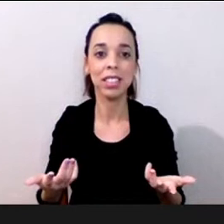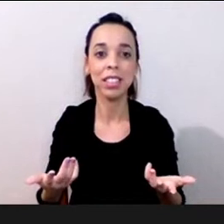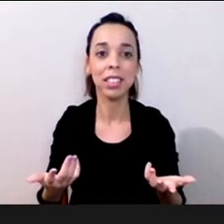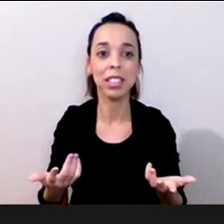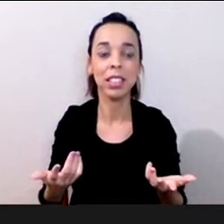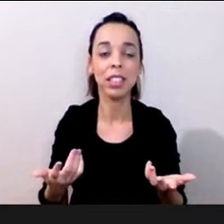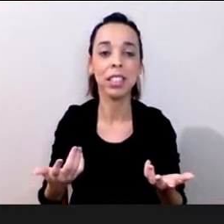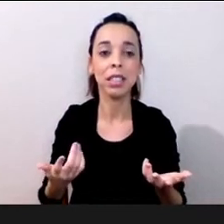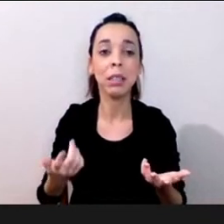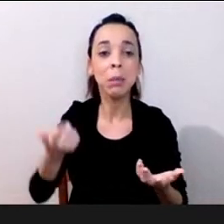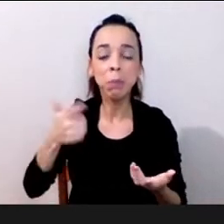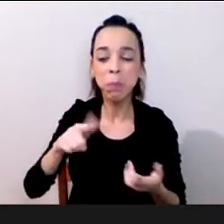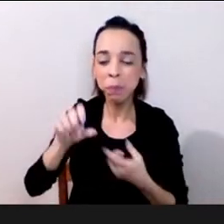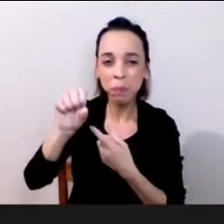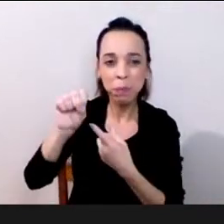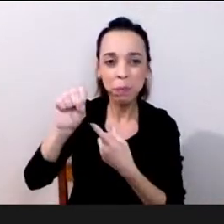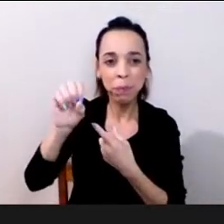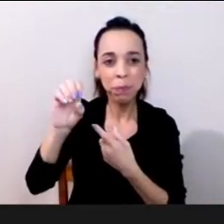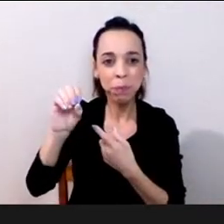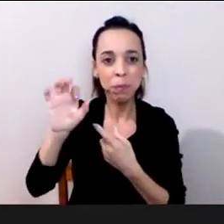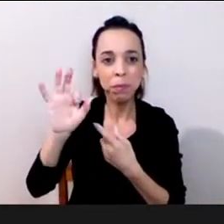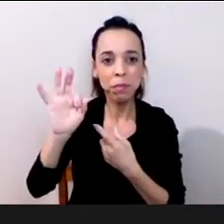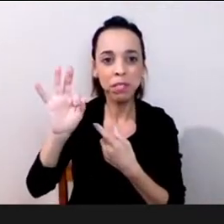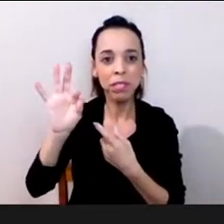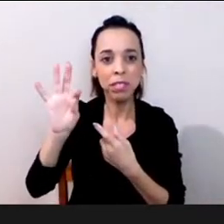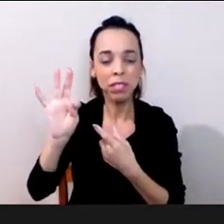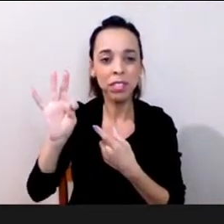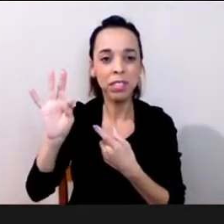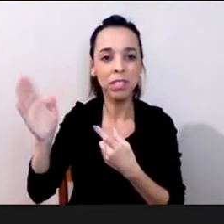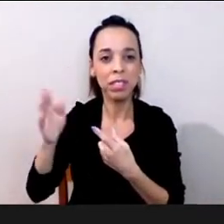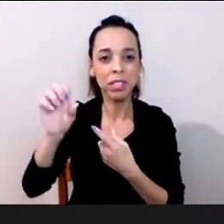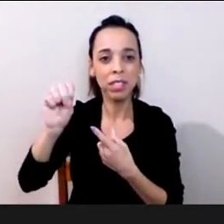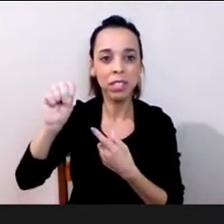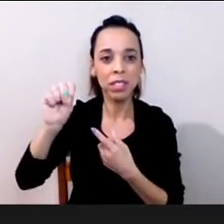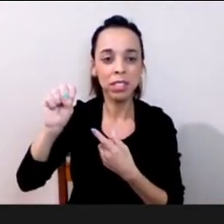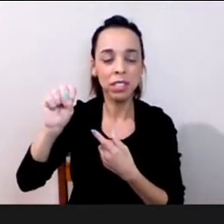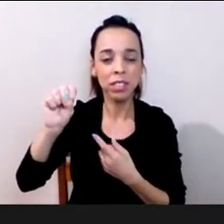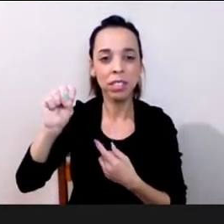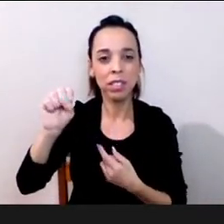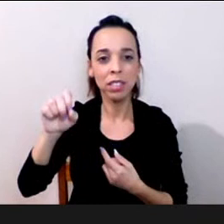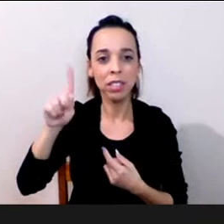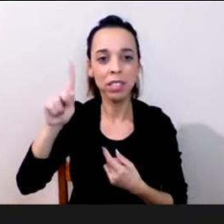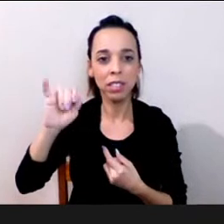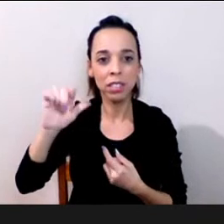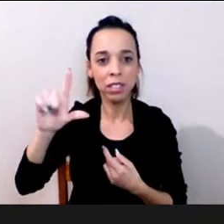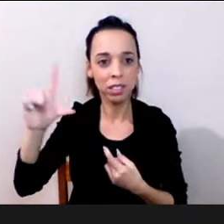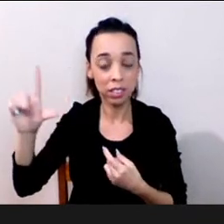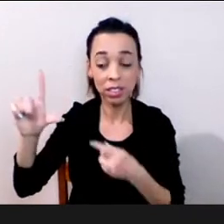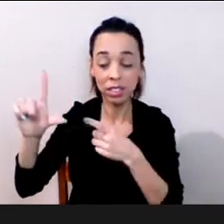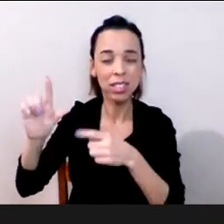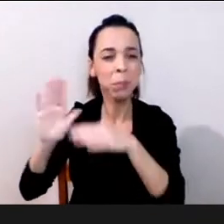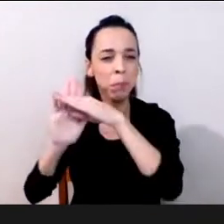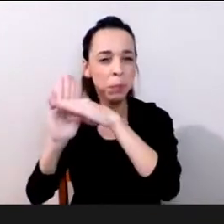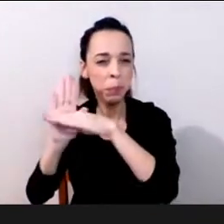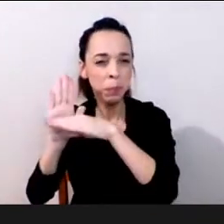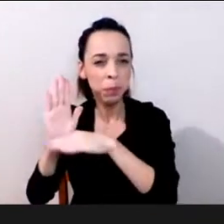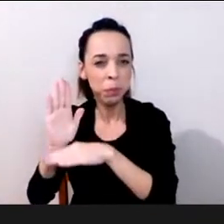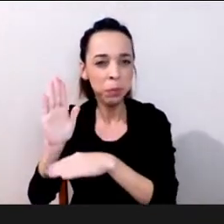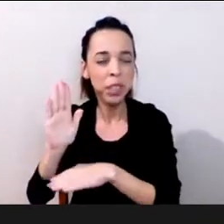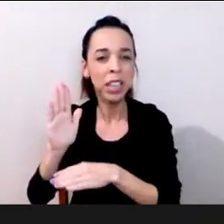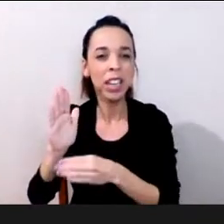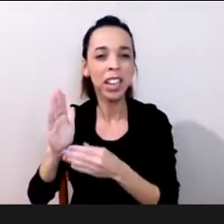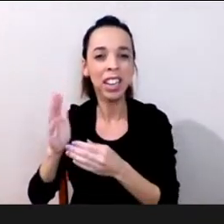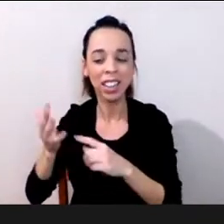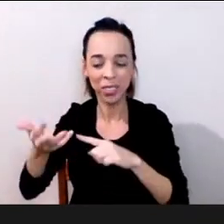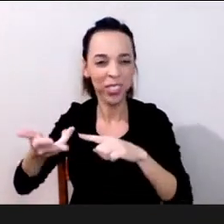emocionais os aspectos sociais os aspectos inter de inter-relação entre nós são fundamentais desculpem que eu estou a